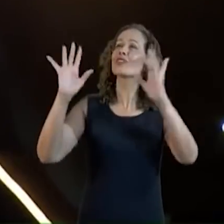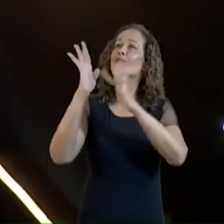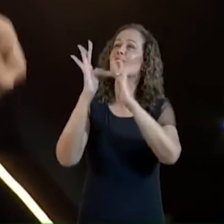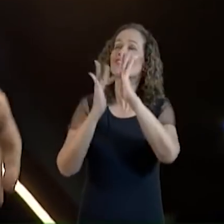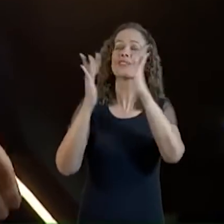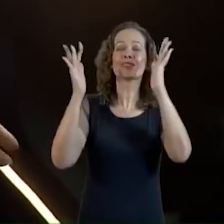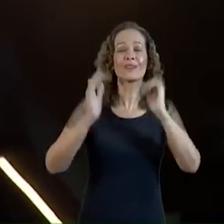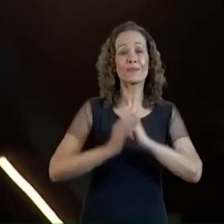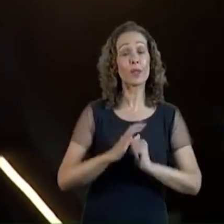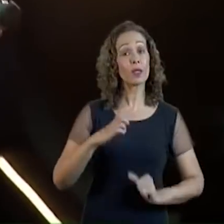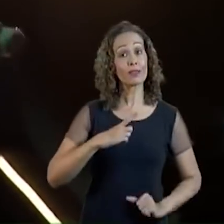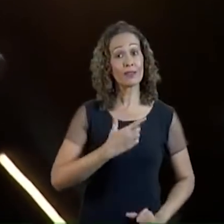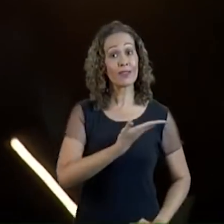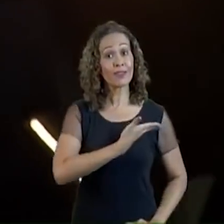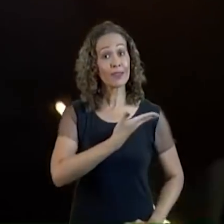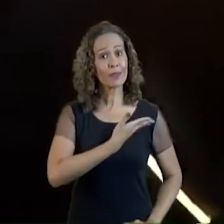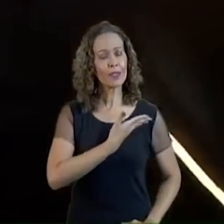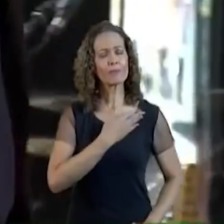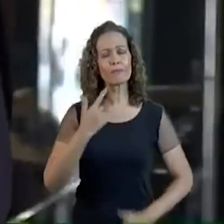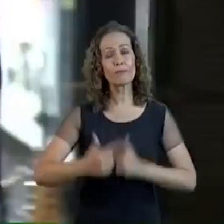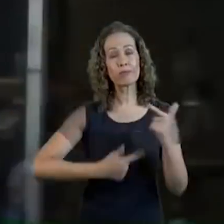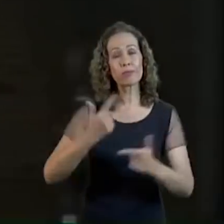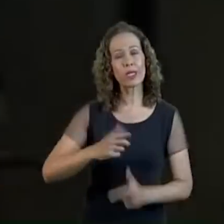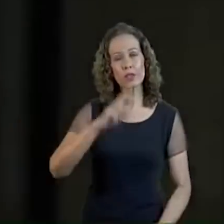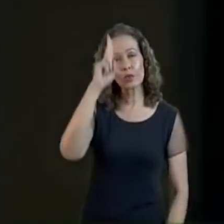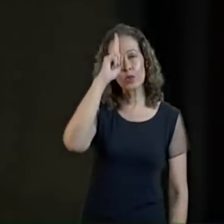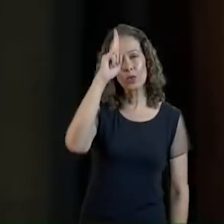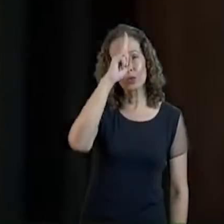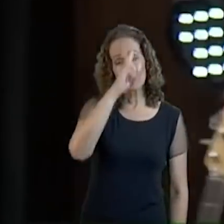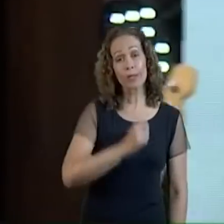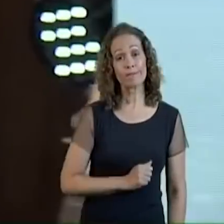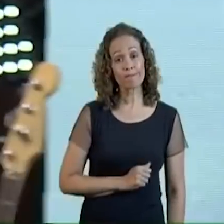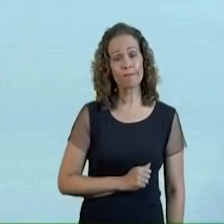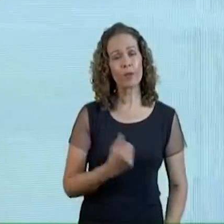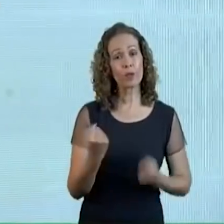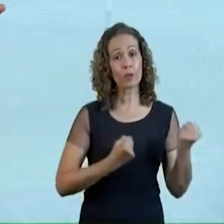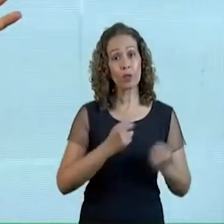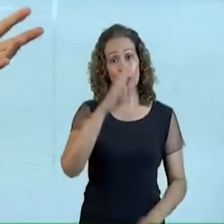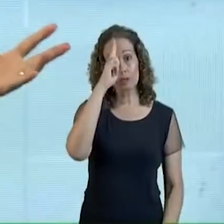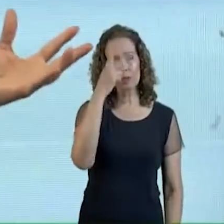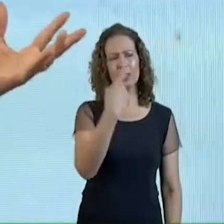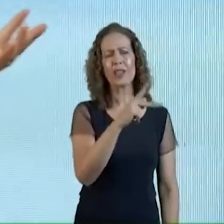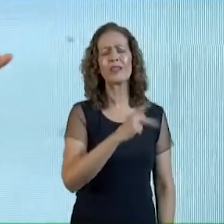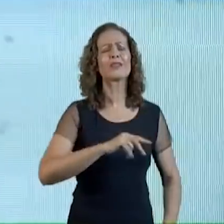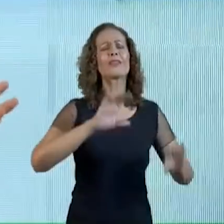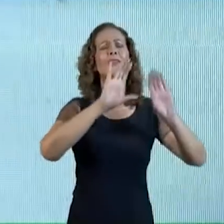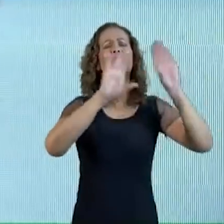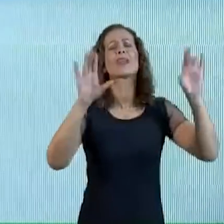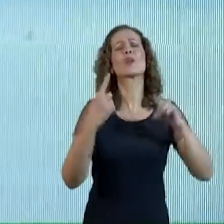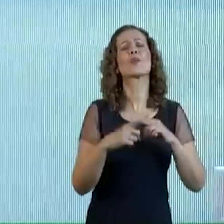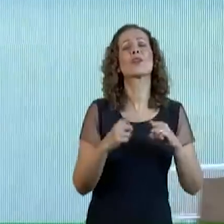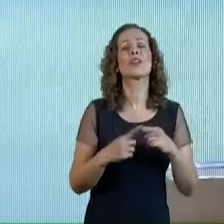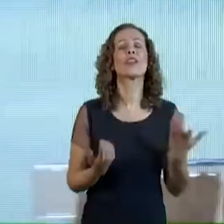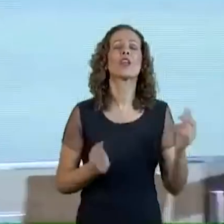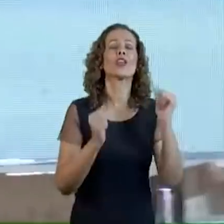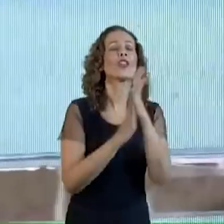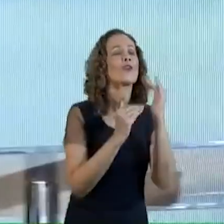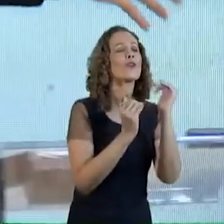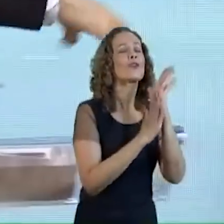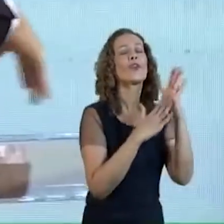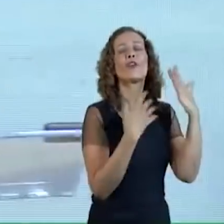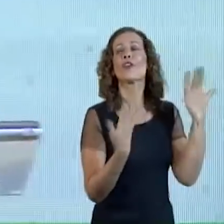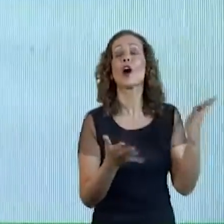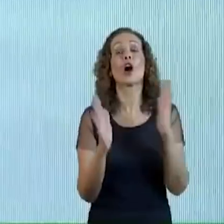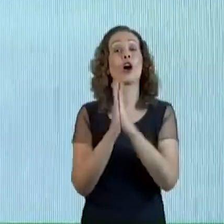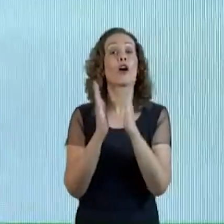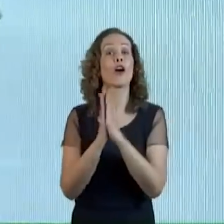Eu tenho amigos meus Que trabalham de Uber O Uber deles Gente É um céu Porque o cara Põe louvor E ora E ora com o